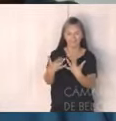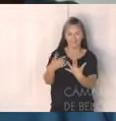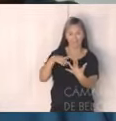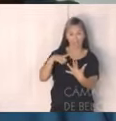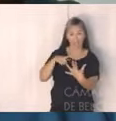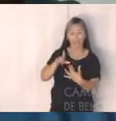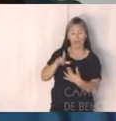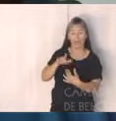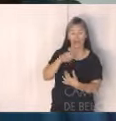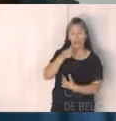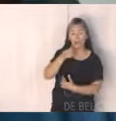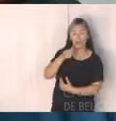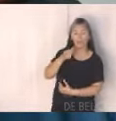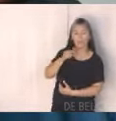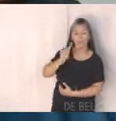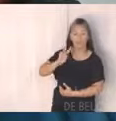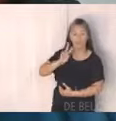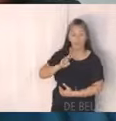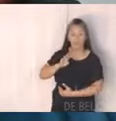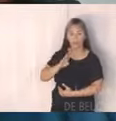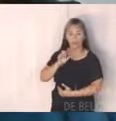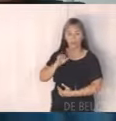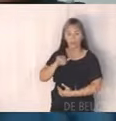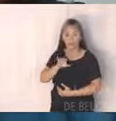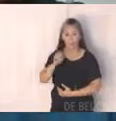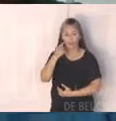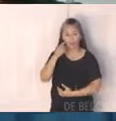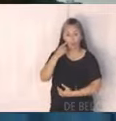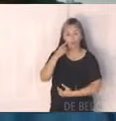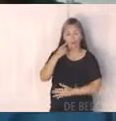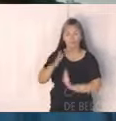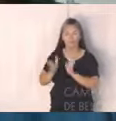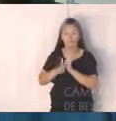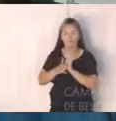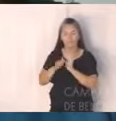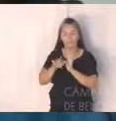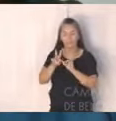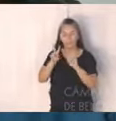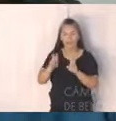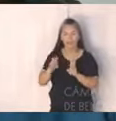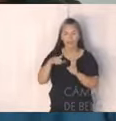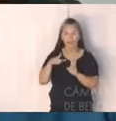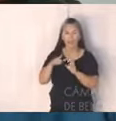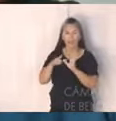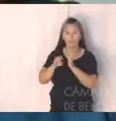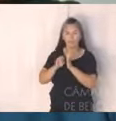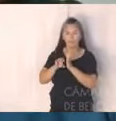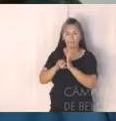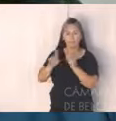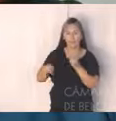vereador Bruno Miranda, para discutir os projetos de lei do Orçamento Anual, LOA e do Plano Plurianual de Ação Governamental, PPAG,